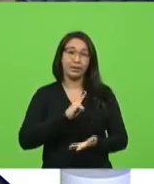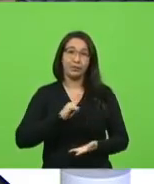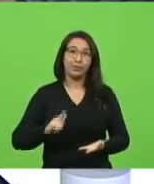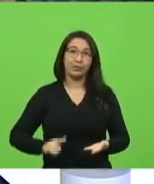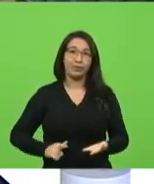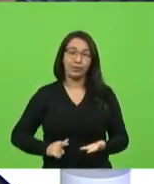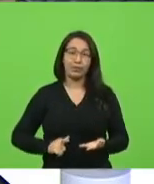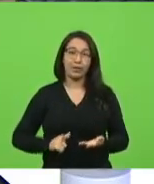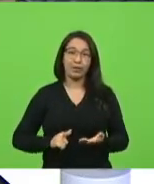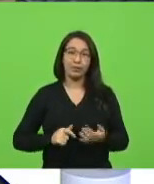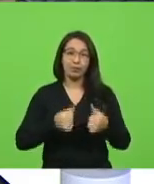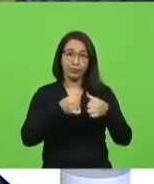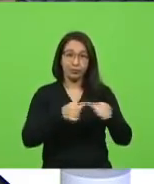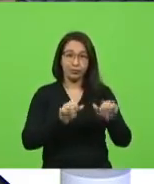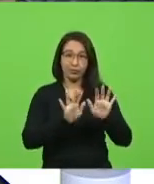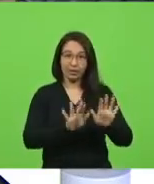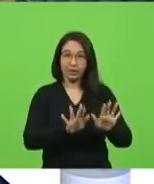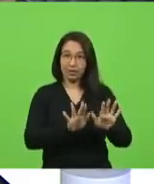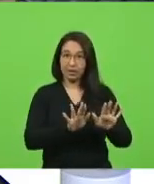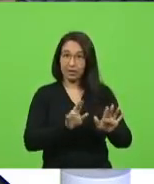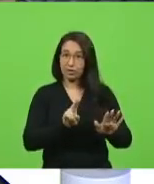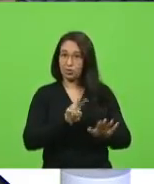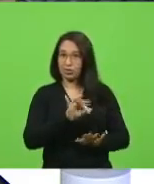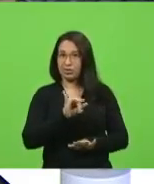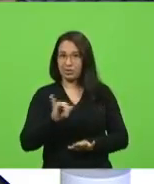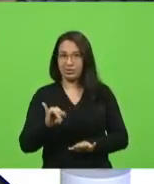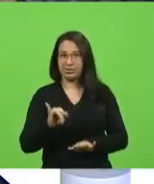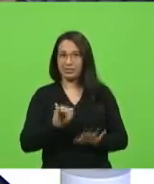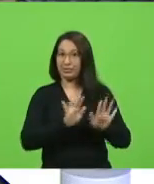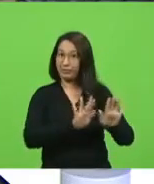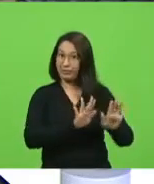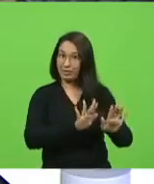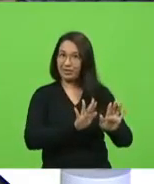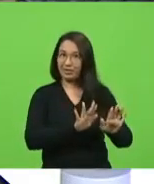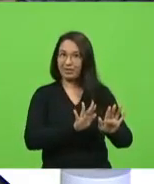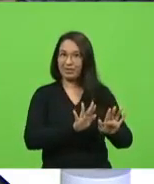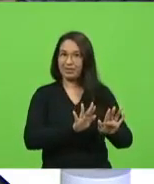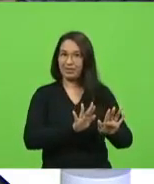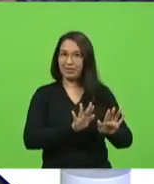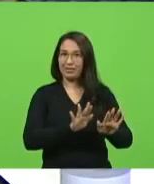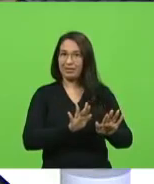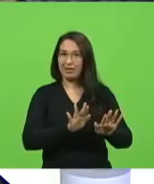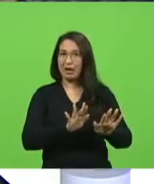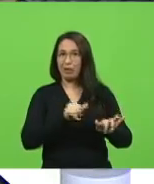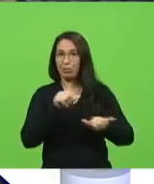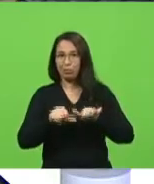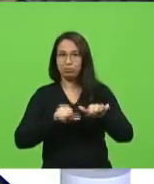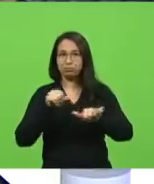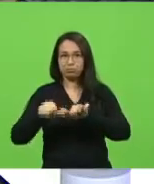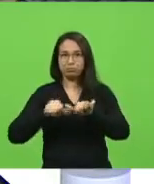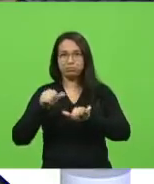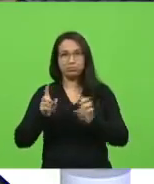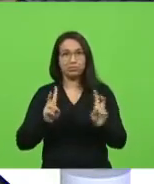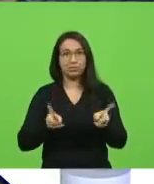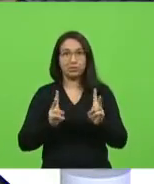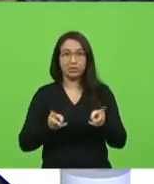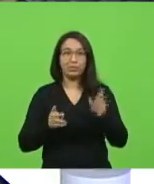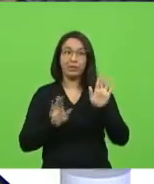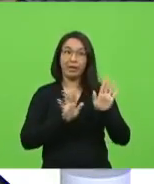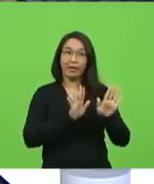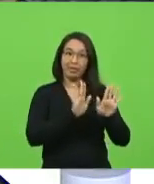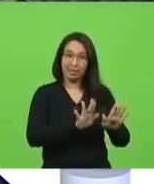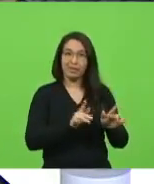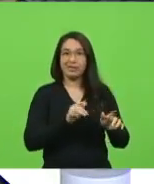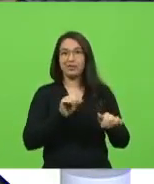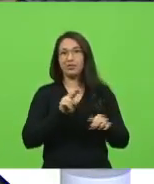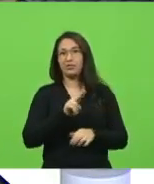mantendo as UTIs. É, oscila. Hora está alta, hora está baixa. Isso é assim que está acontecendo. Então, as UTIs têm que estar aqui. Aí, o acontece?